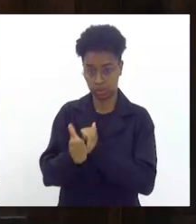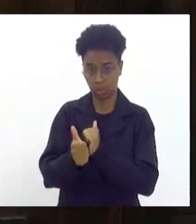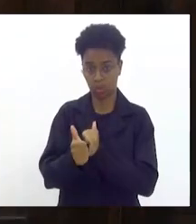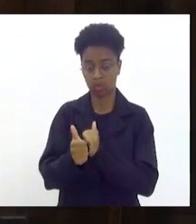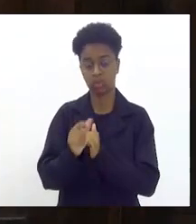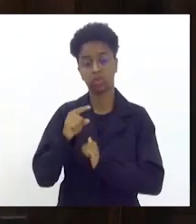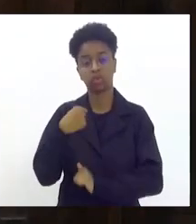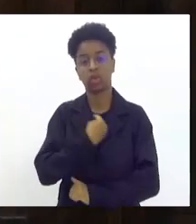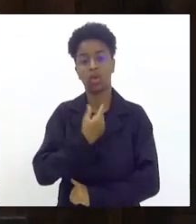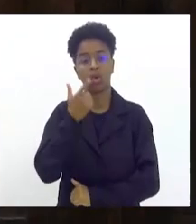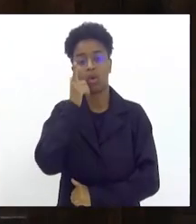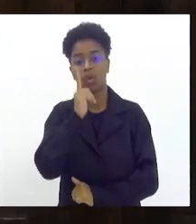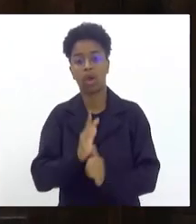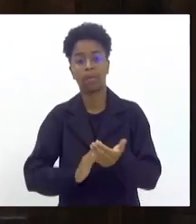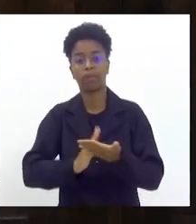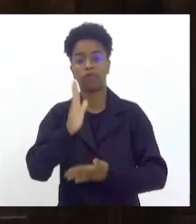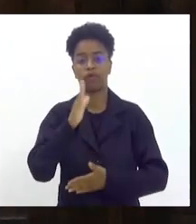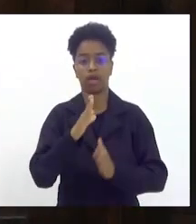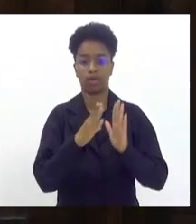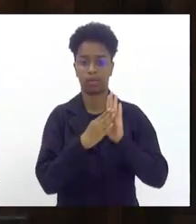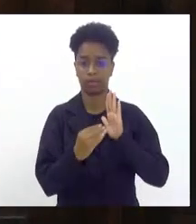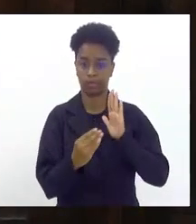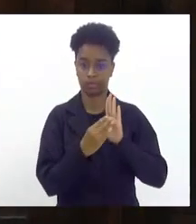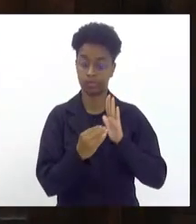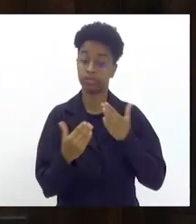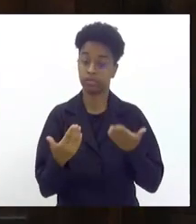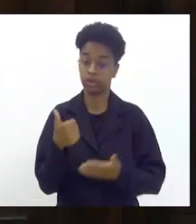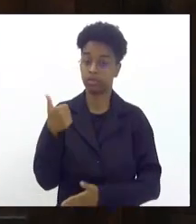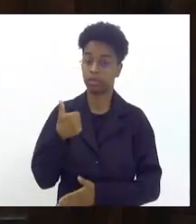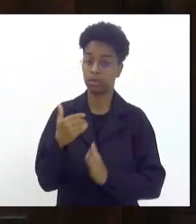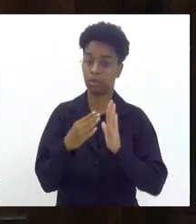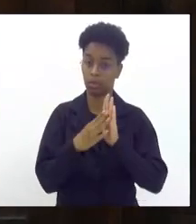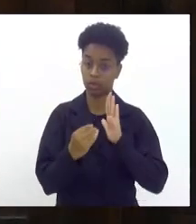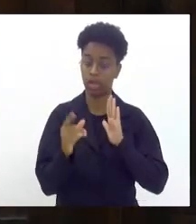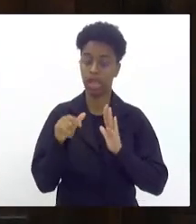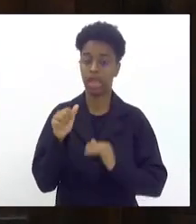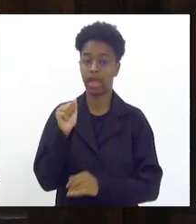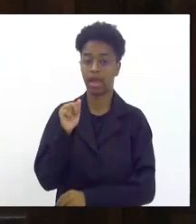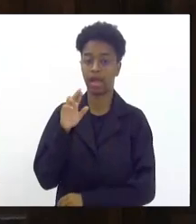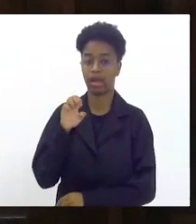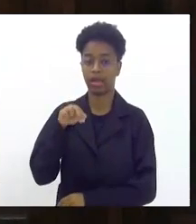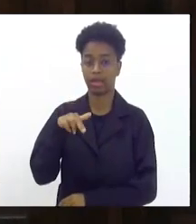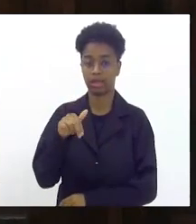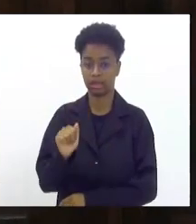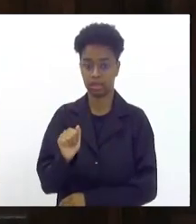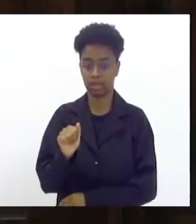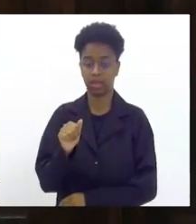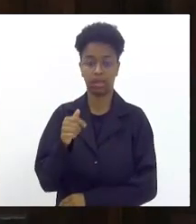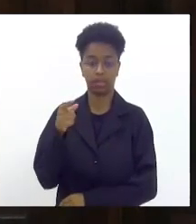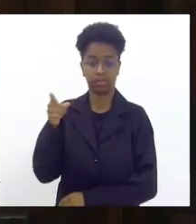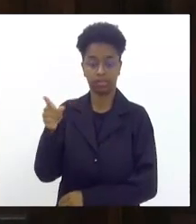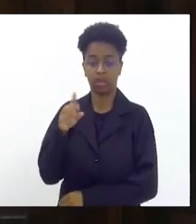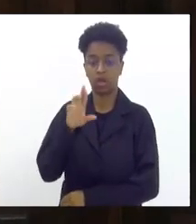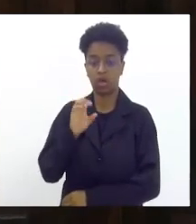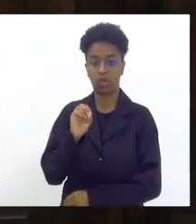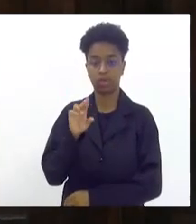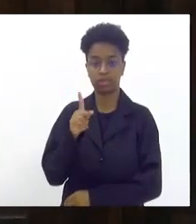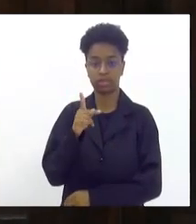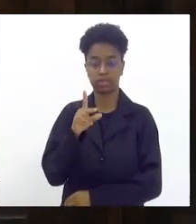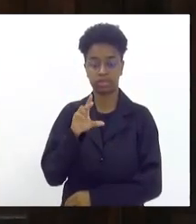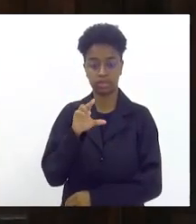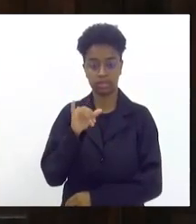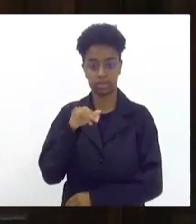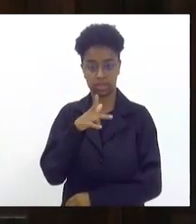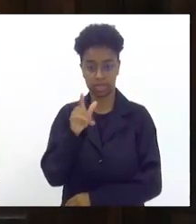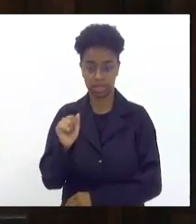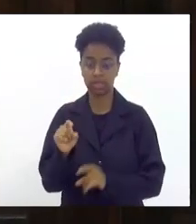nós conseguimos aprovar esse modelo. O primeiro modelo foi a Arena da Acadêmicos da Rocinha, aprovada agora da Acadêmicos da